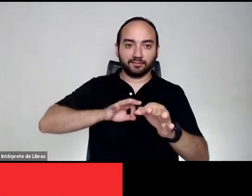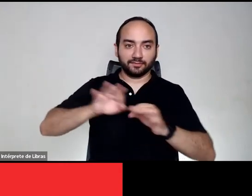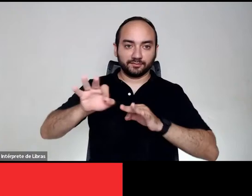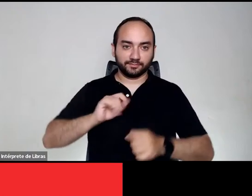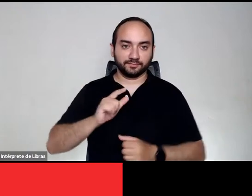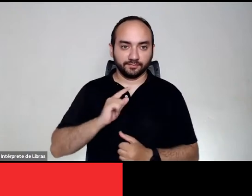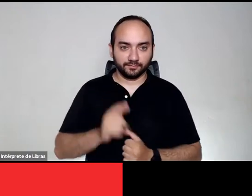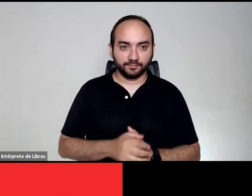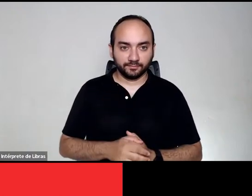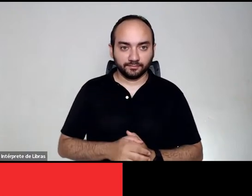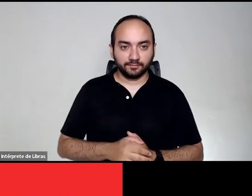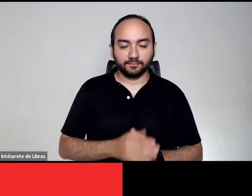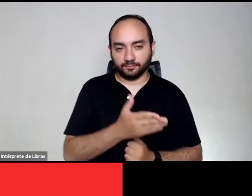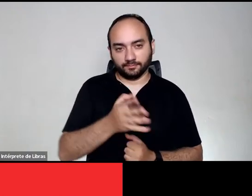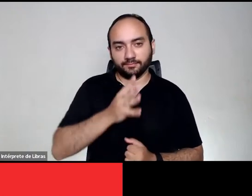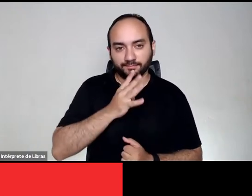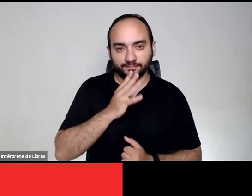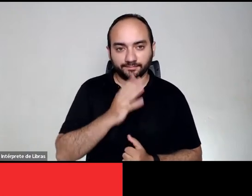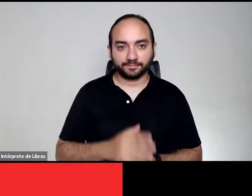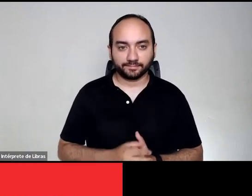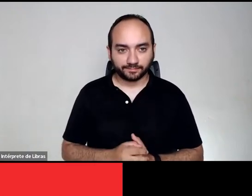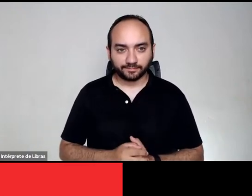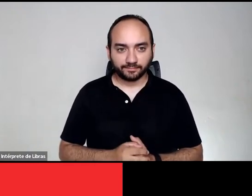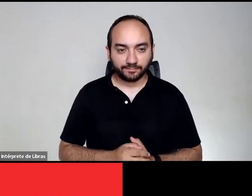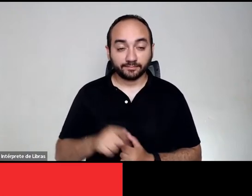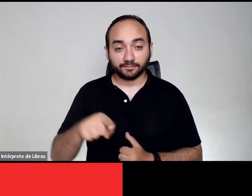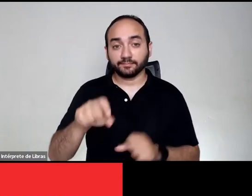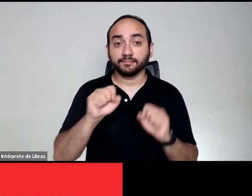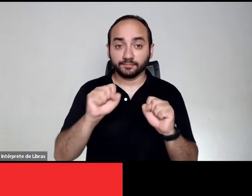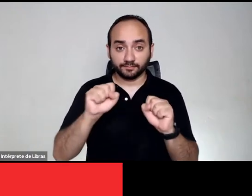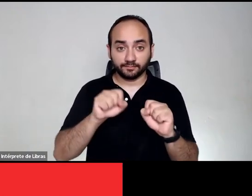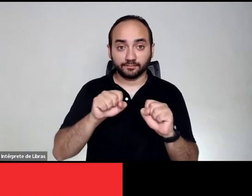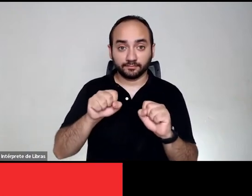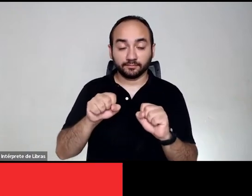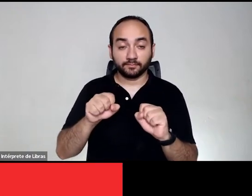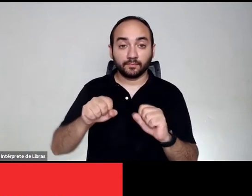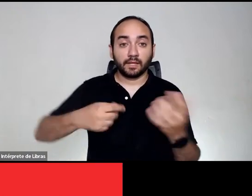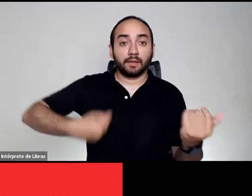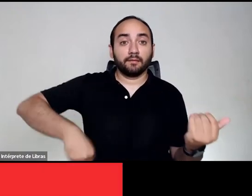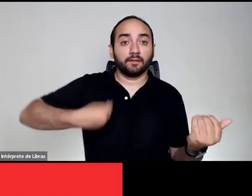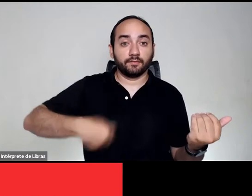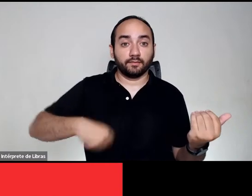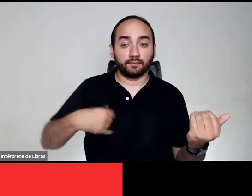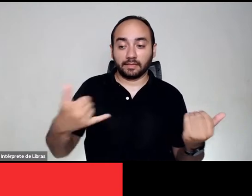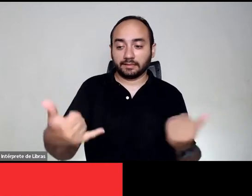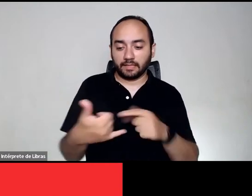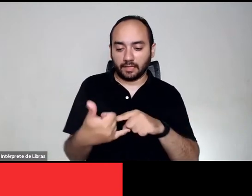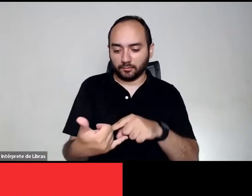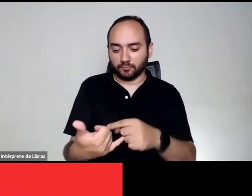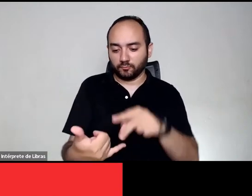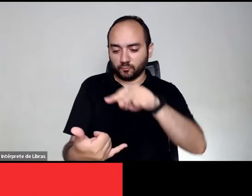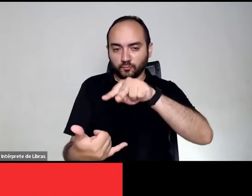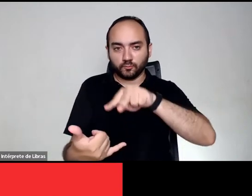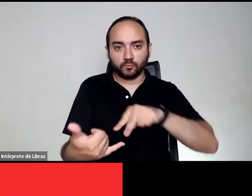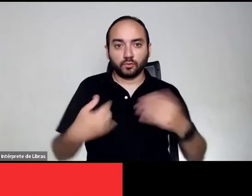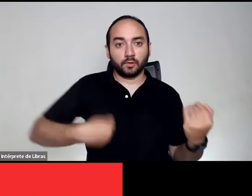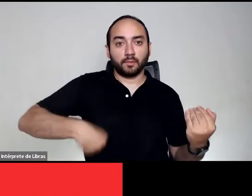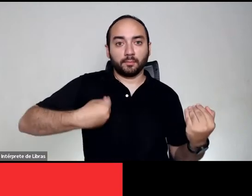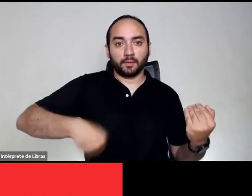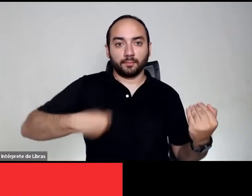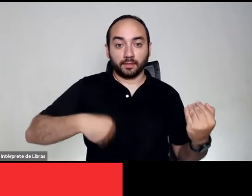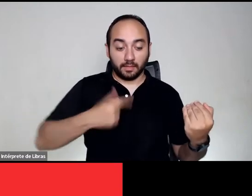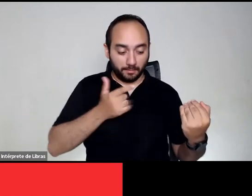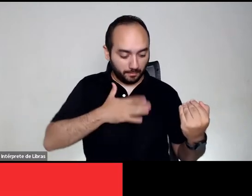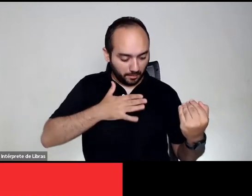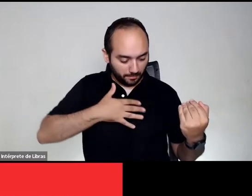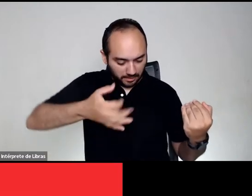Só você sabe quem é. Você pode pegar uma partitura para tocar piano pelo celular, mas o prazer de alcançar dedo